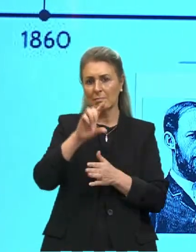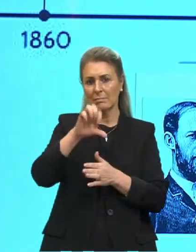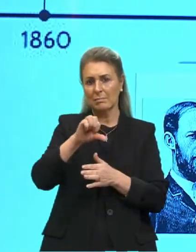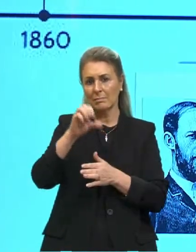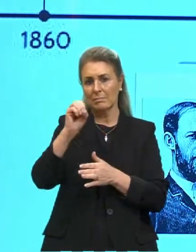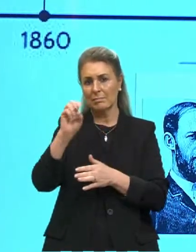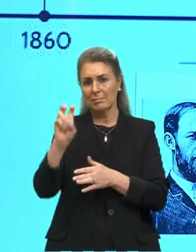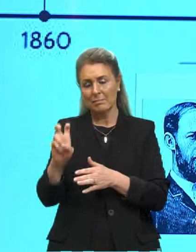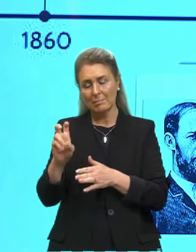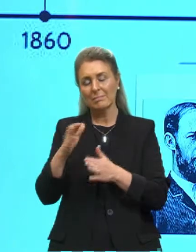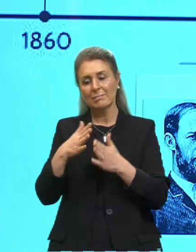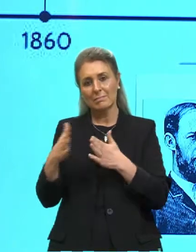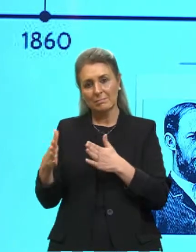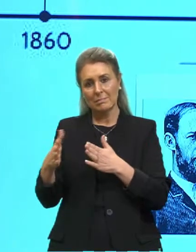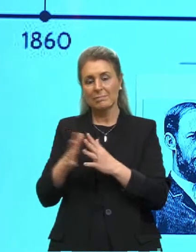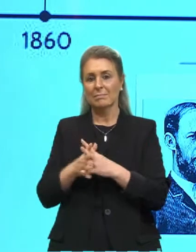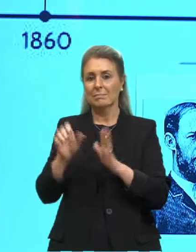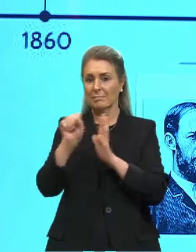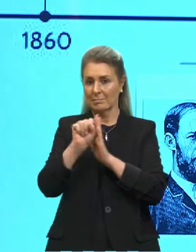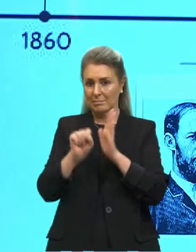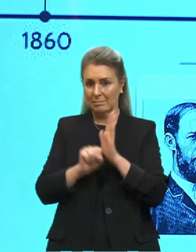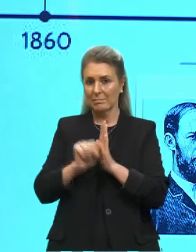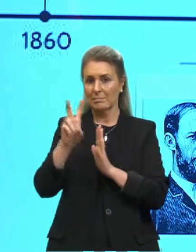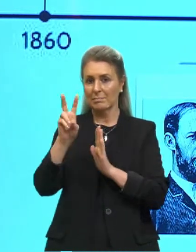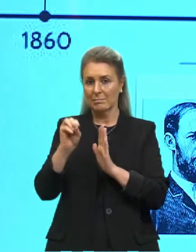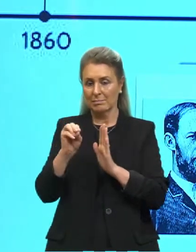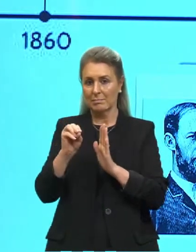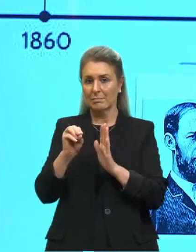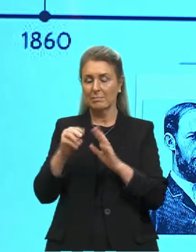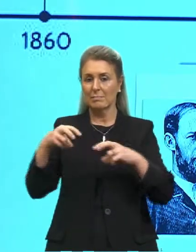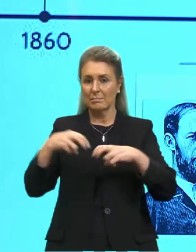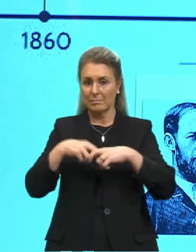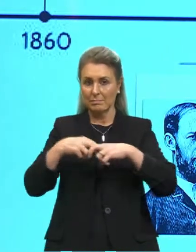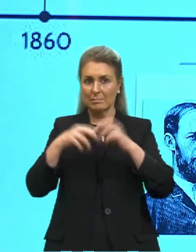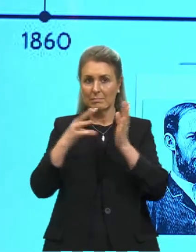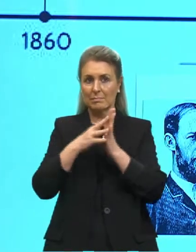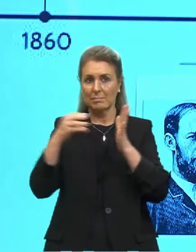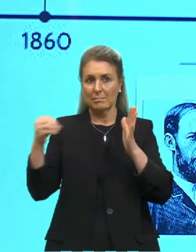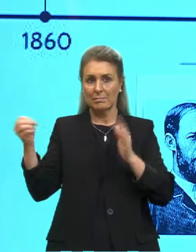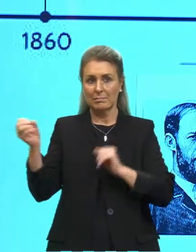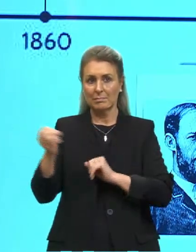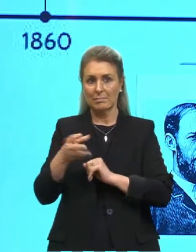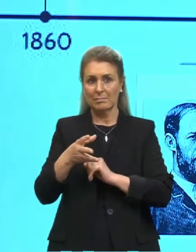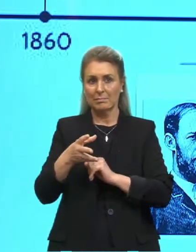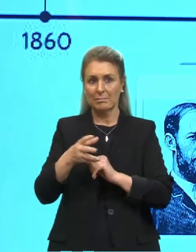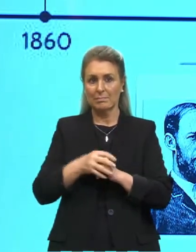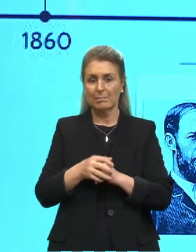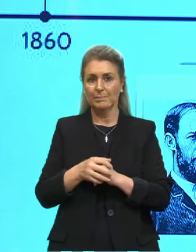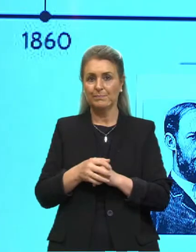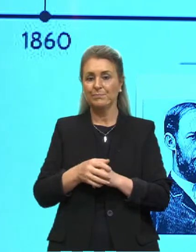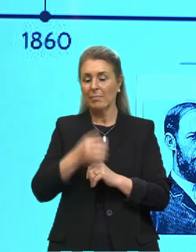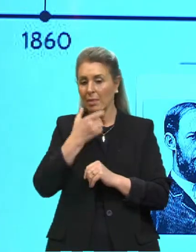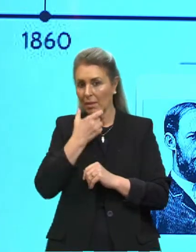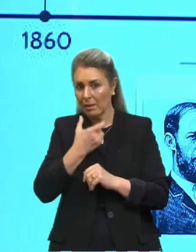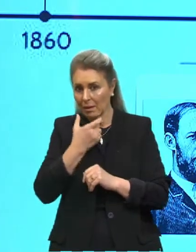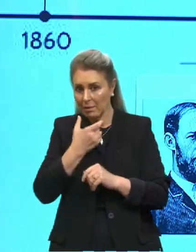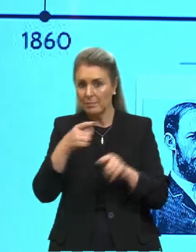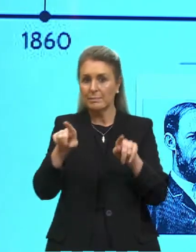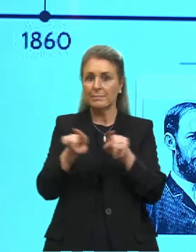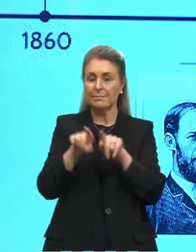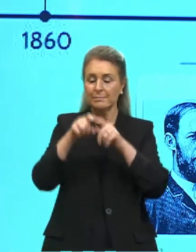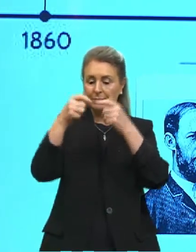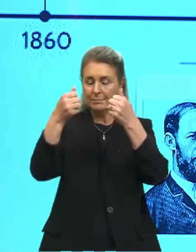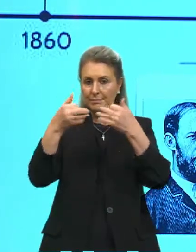1900, entrando no século XX, que é o século da física moderna. E o Albert Einstein, que